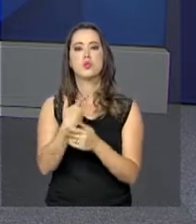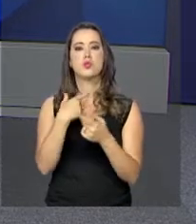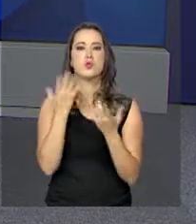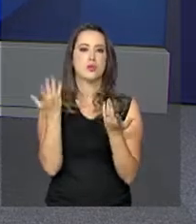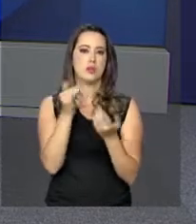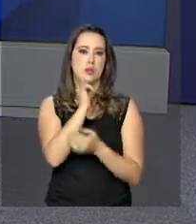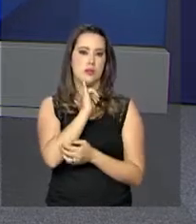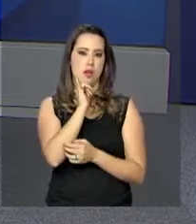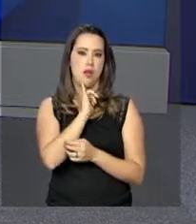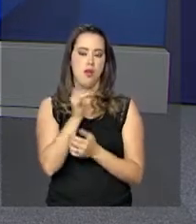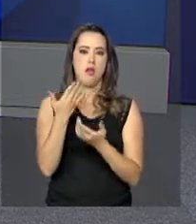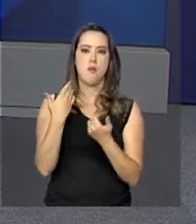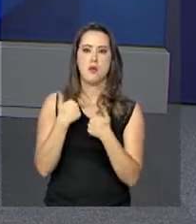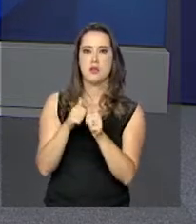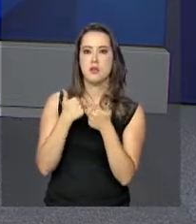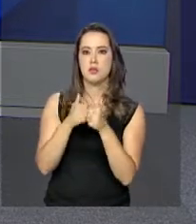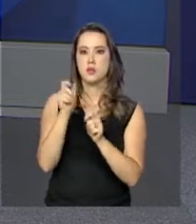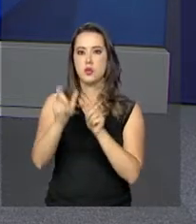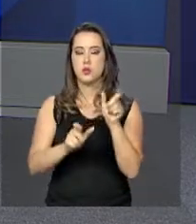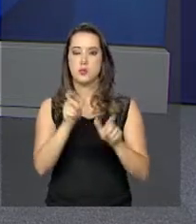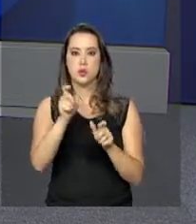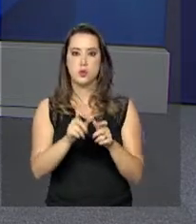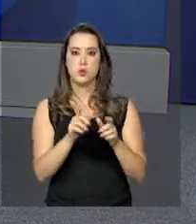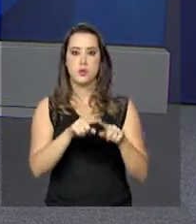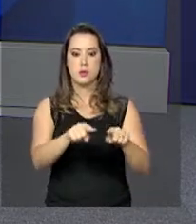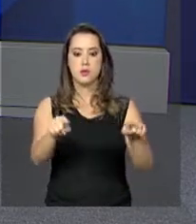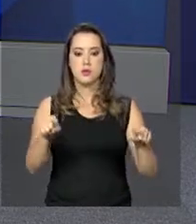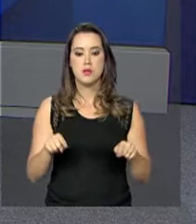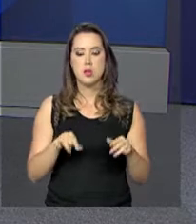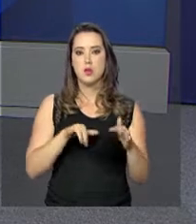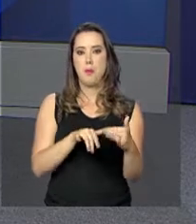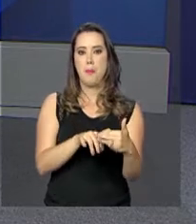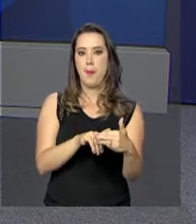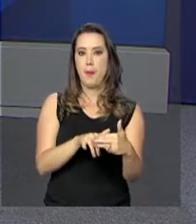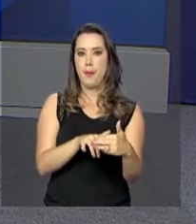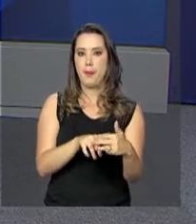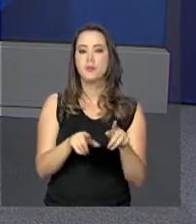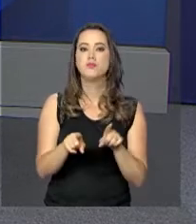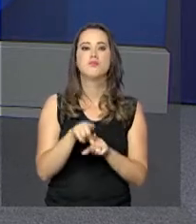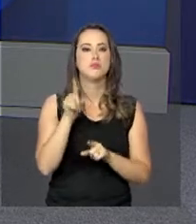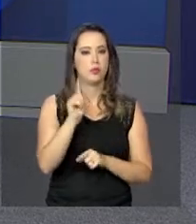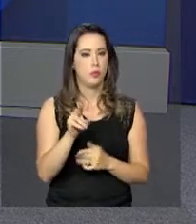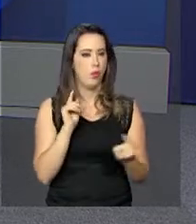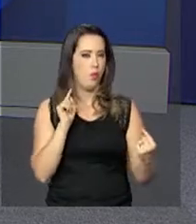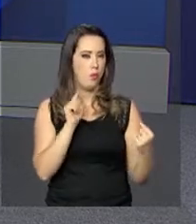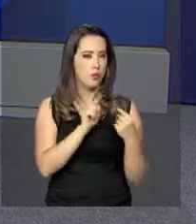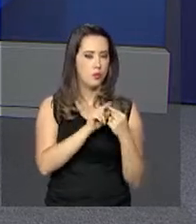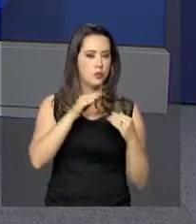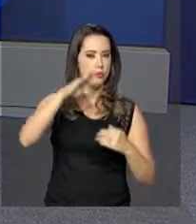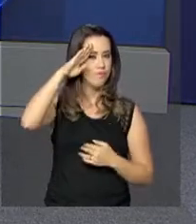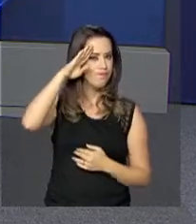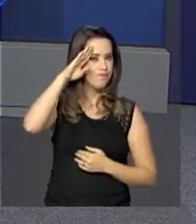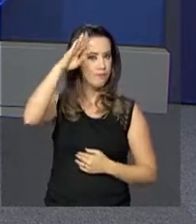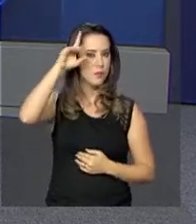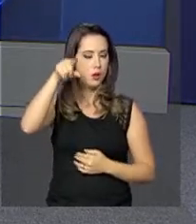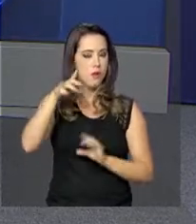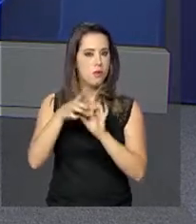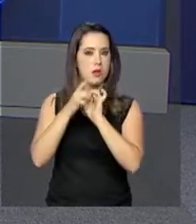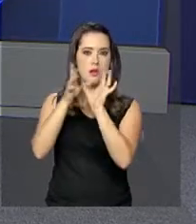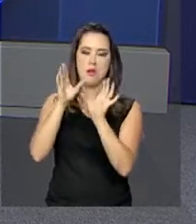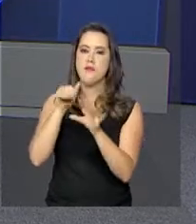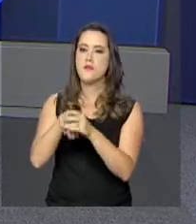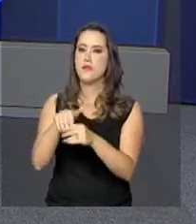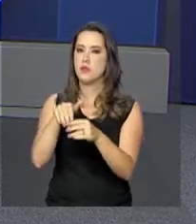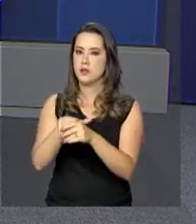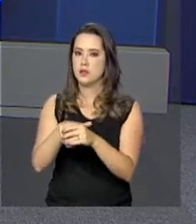como, por exemplo, no transporte de pessoal e de urnas. A missão dos militares é garantir o livre exercício do voto,